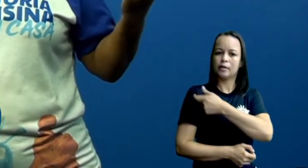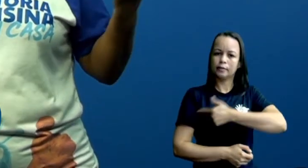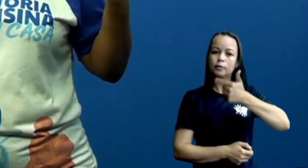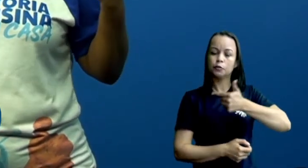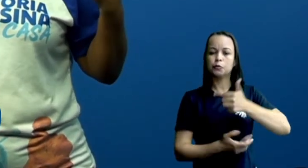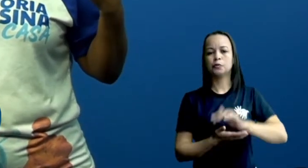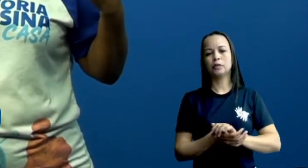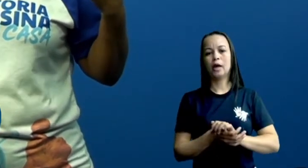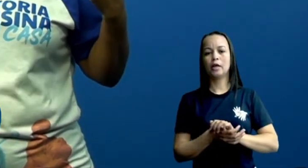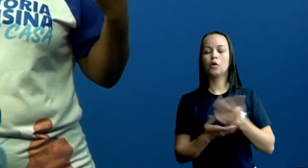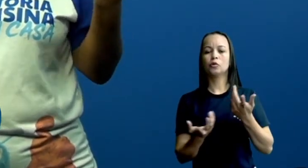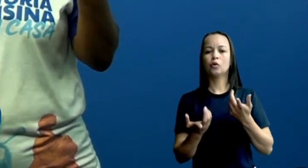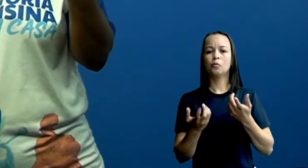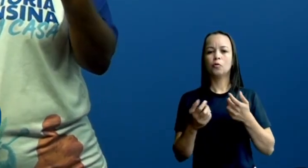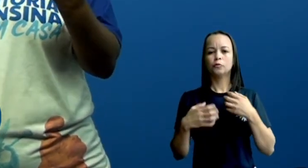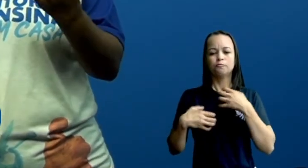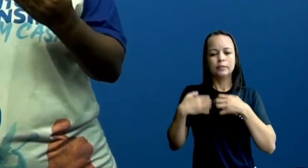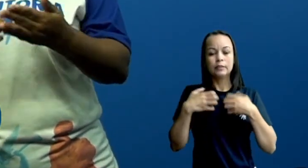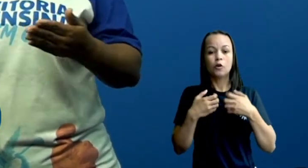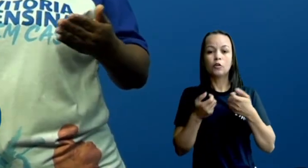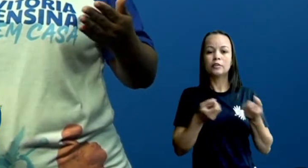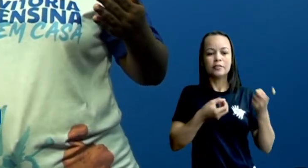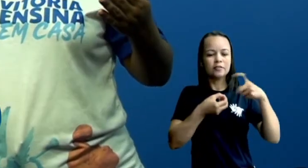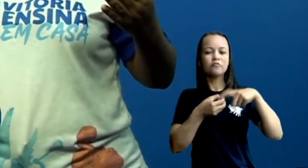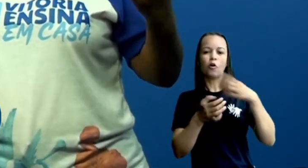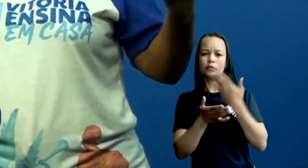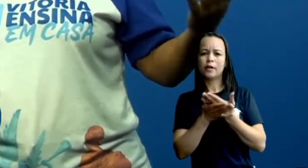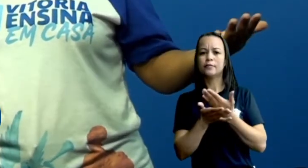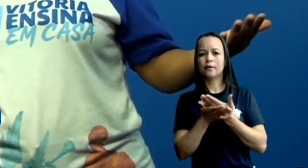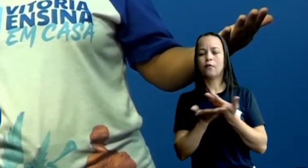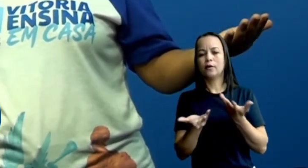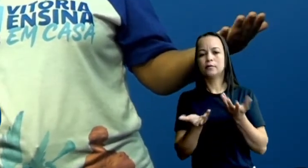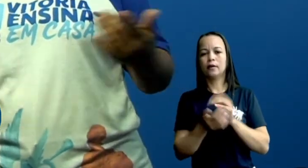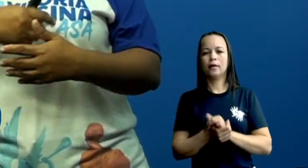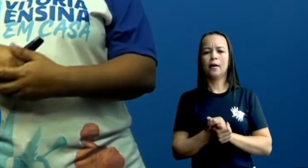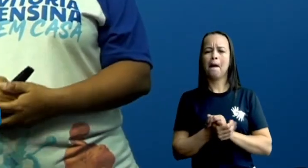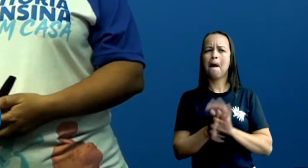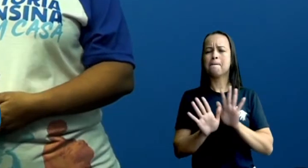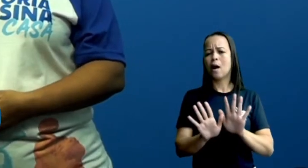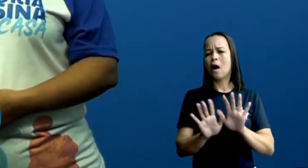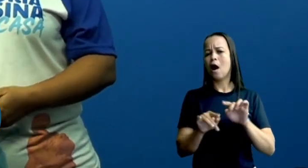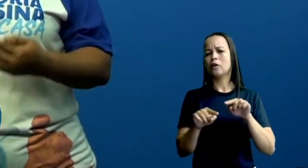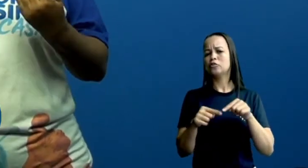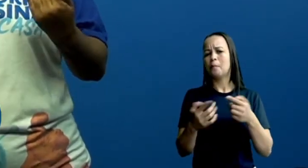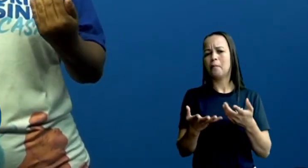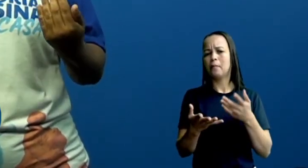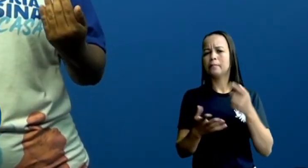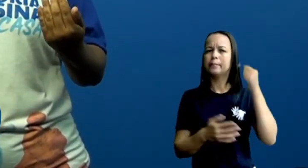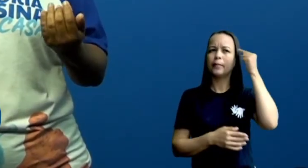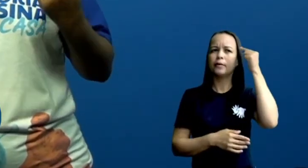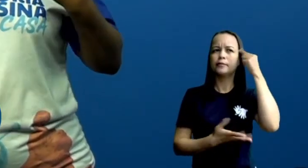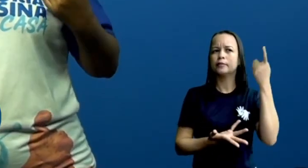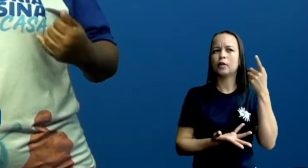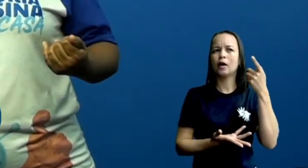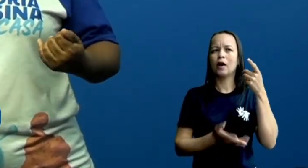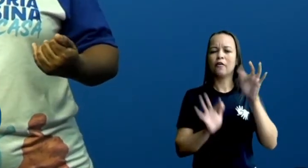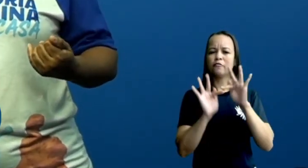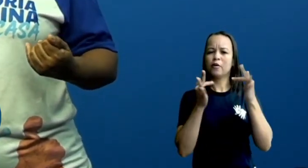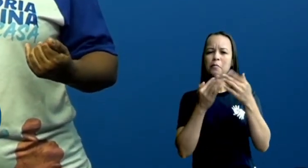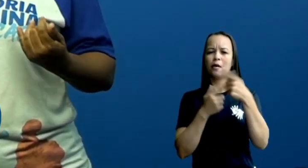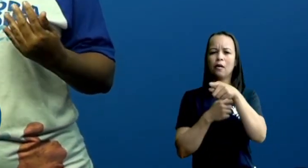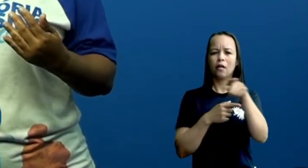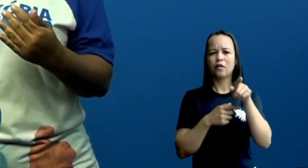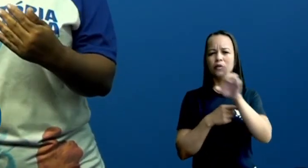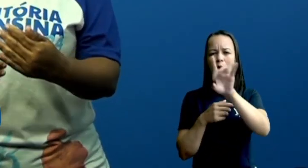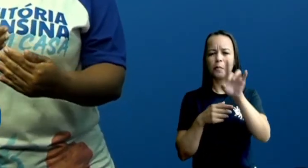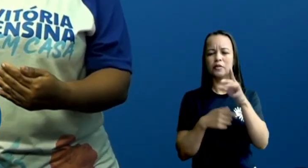estou muito ansiosa que vocês voltem. Mas já pensou, se as pessoas da sua família não tomam, põe em risco, mesmo a gente que